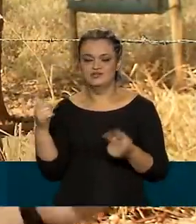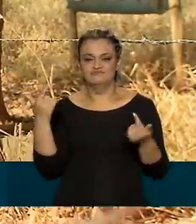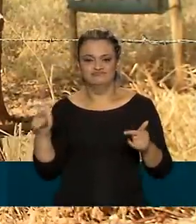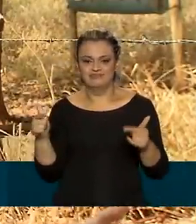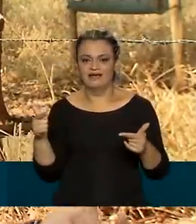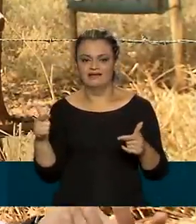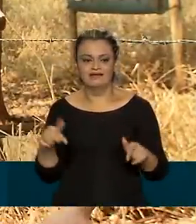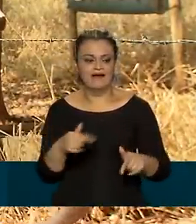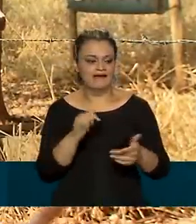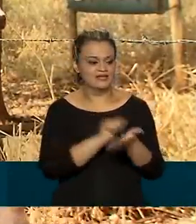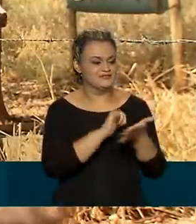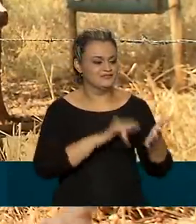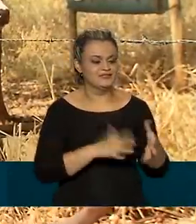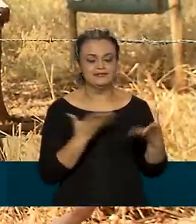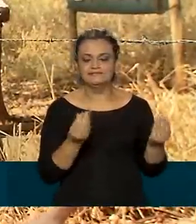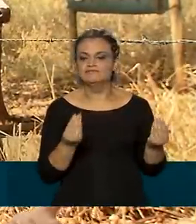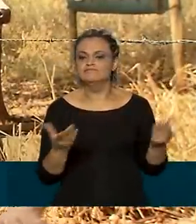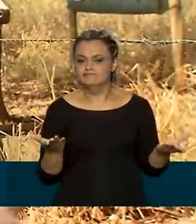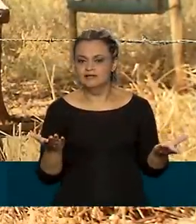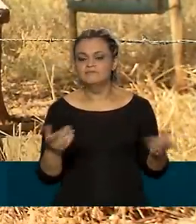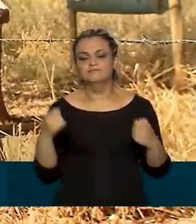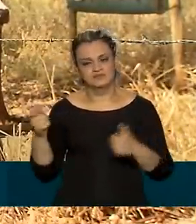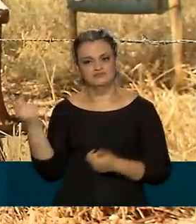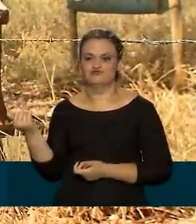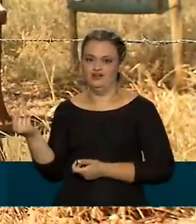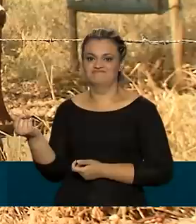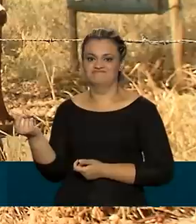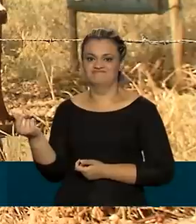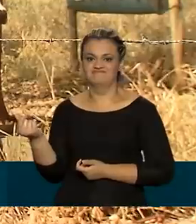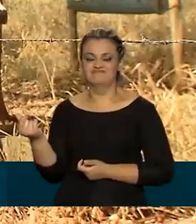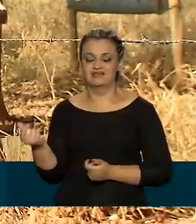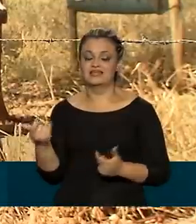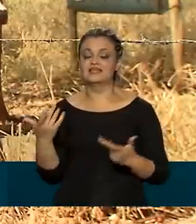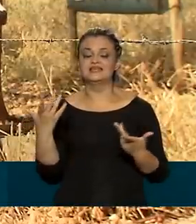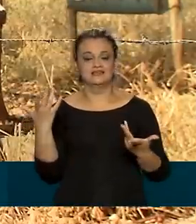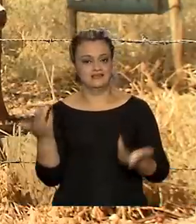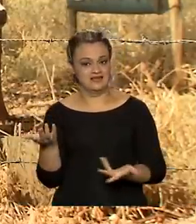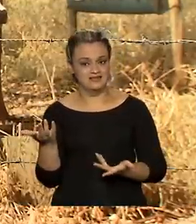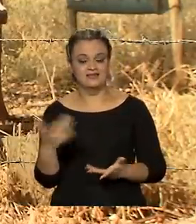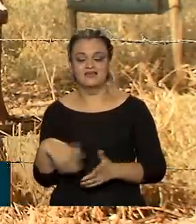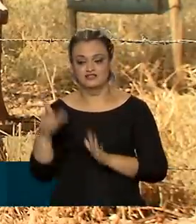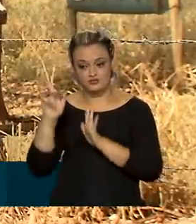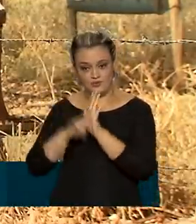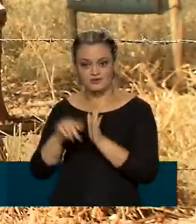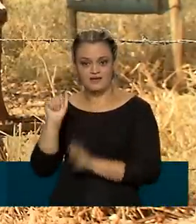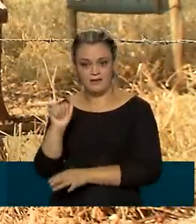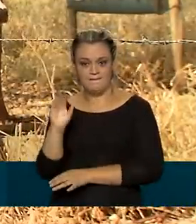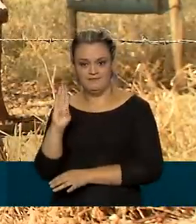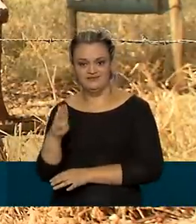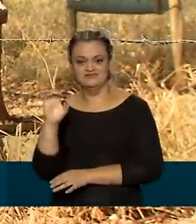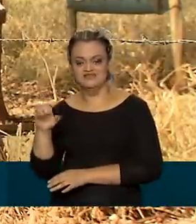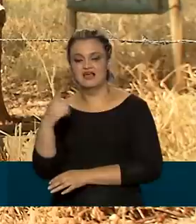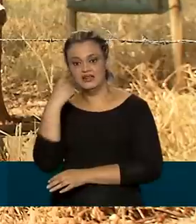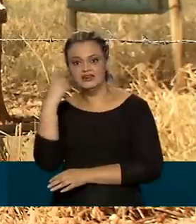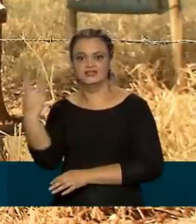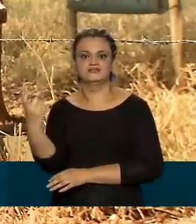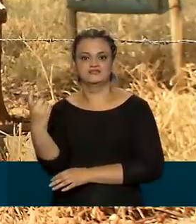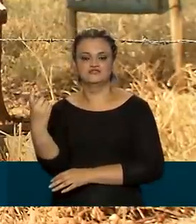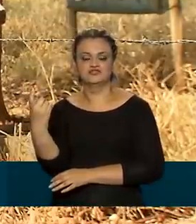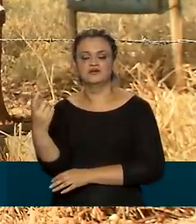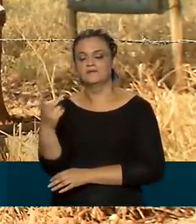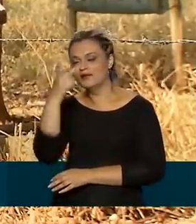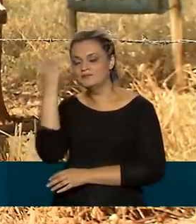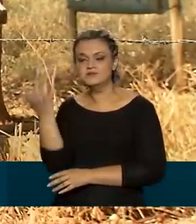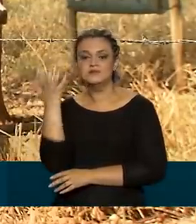e para iniciar uma atividade dessa ele vai exigir capital. Então é um programa que é extremamente interessante para quem